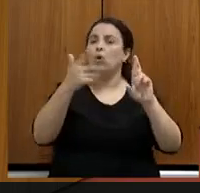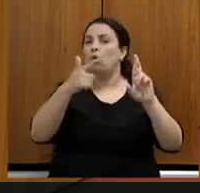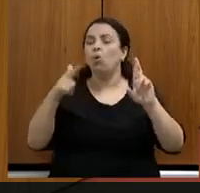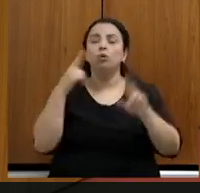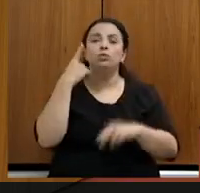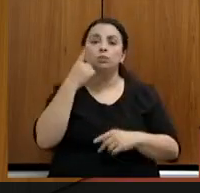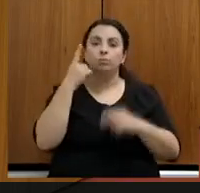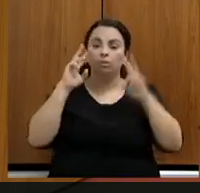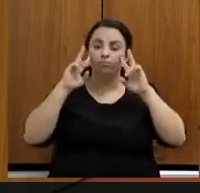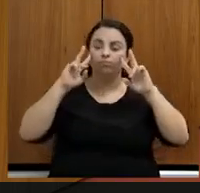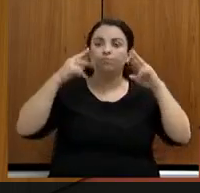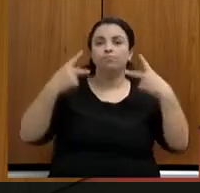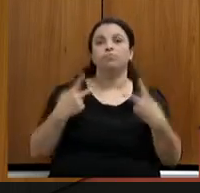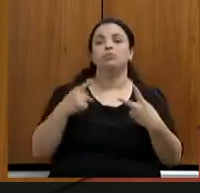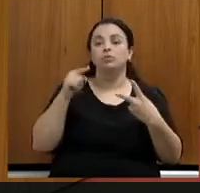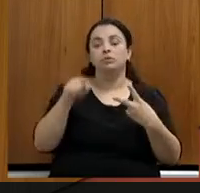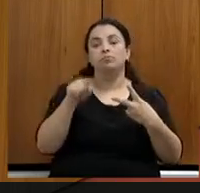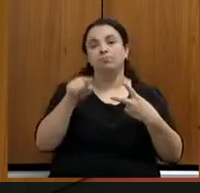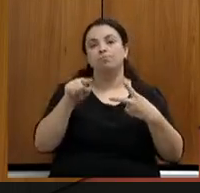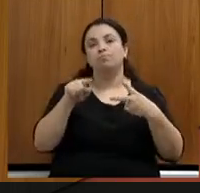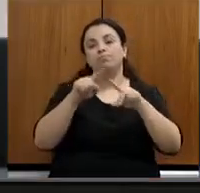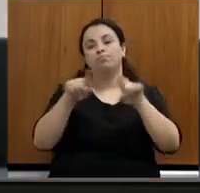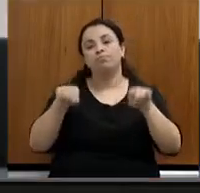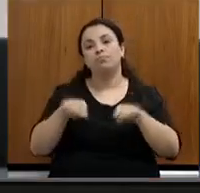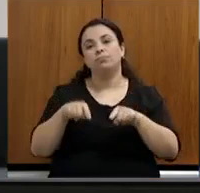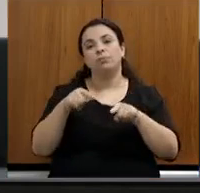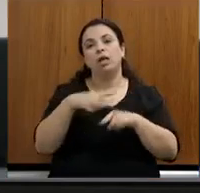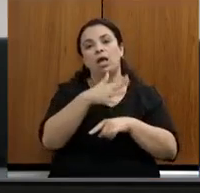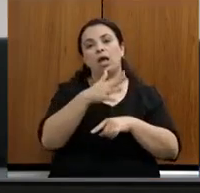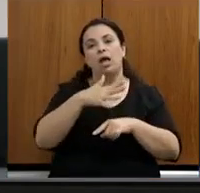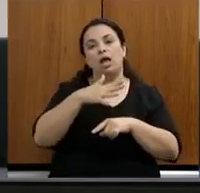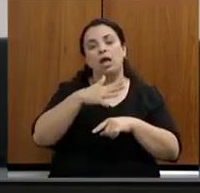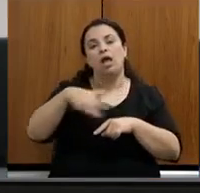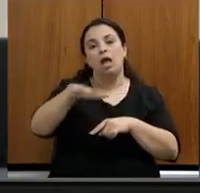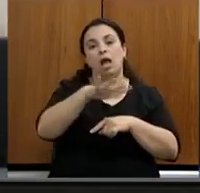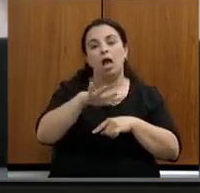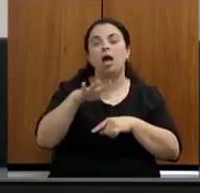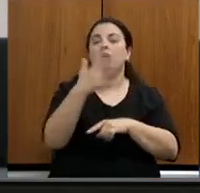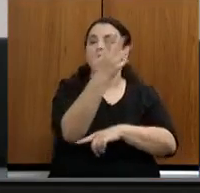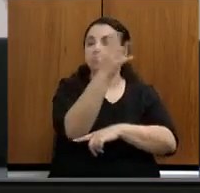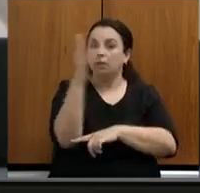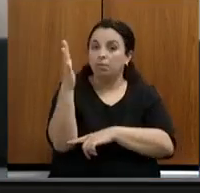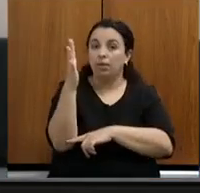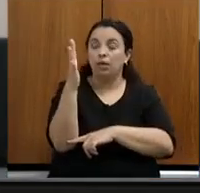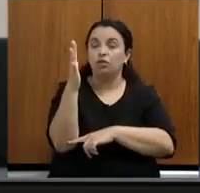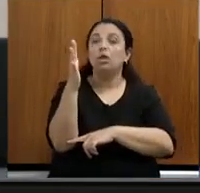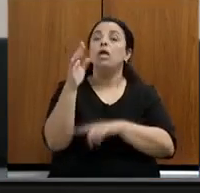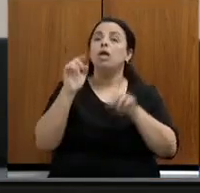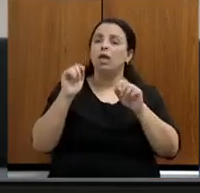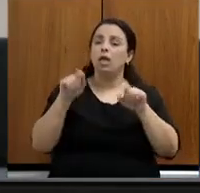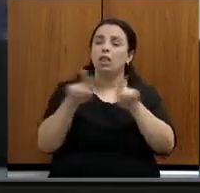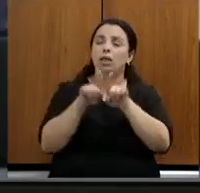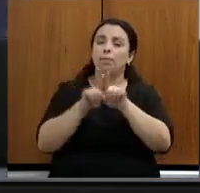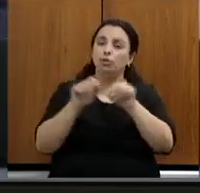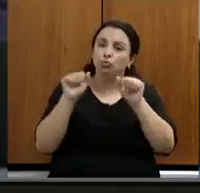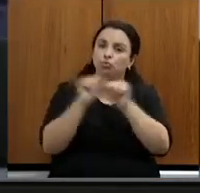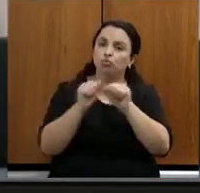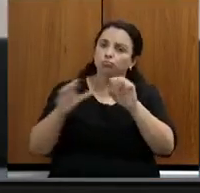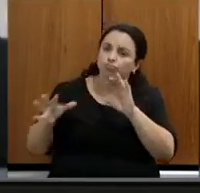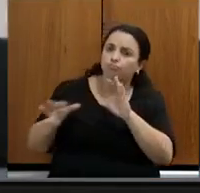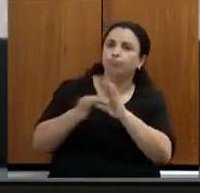a grandeza dos servidores do meio ambiente e possa unir nesse coro e nessa disposição